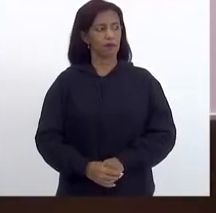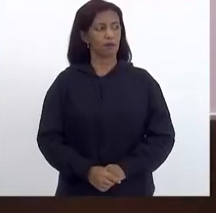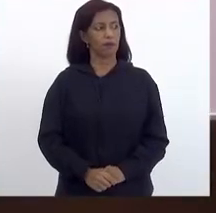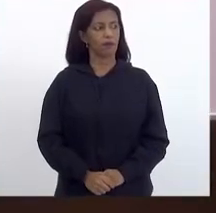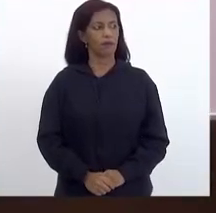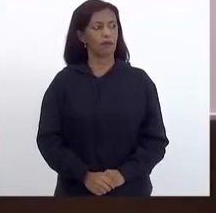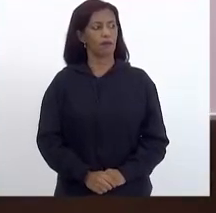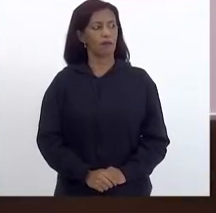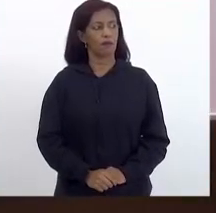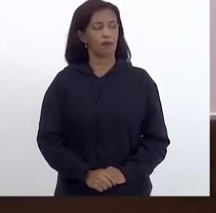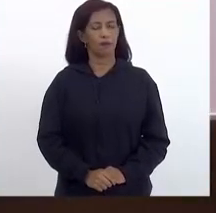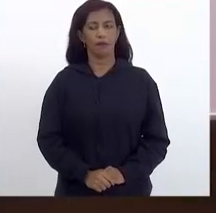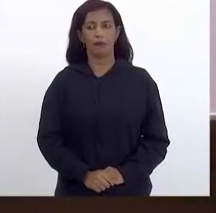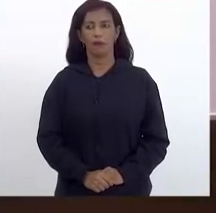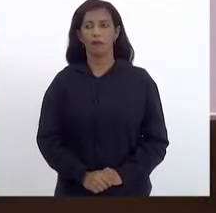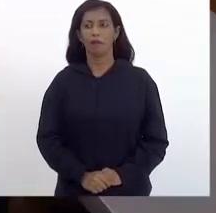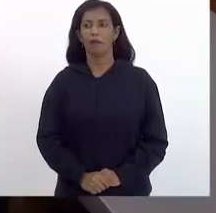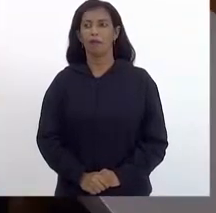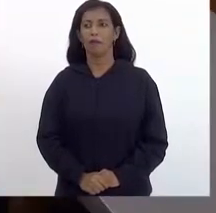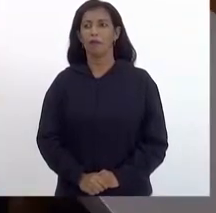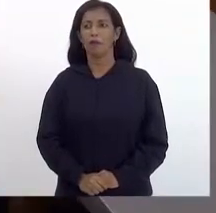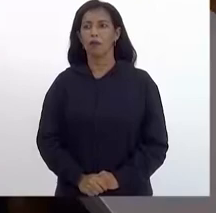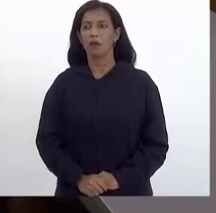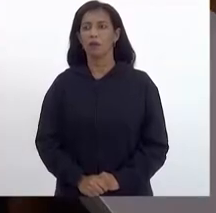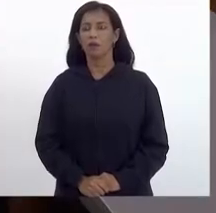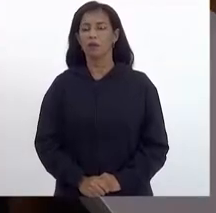Sobre a nossa presidência, passo...